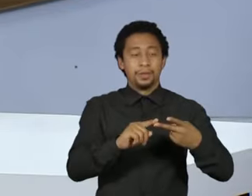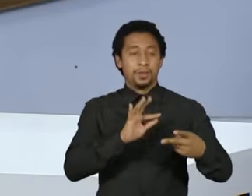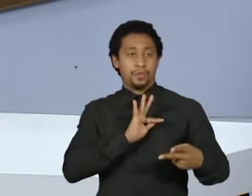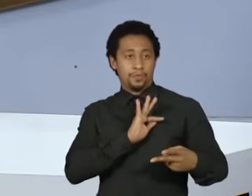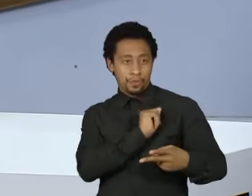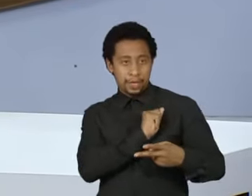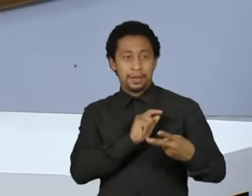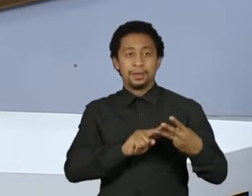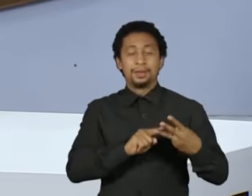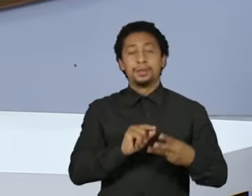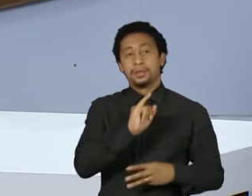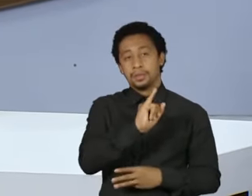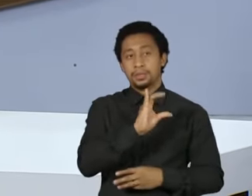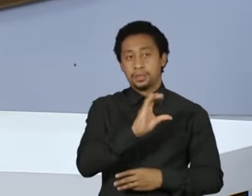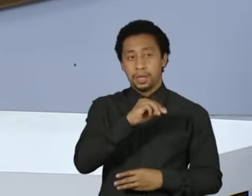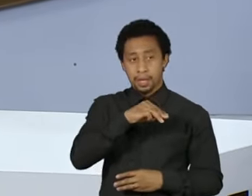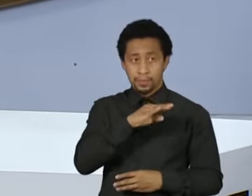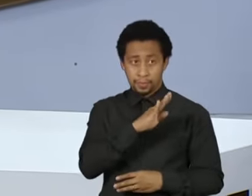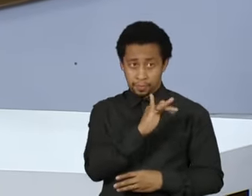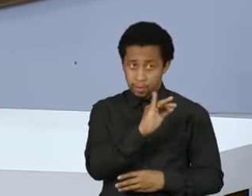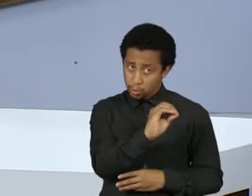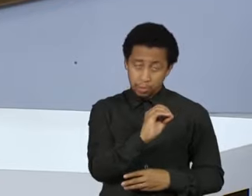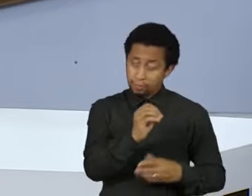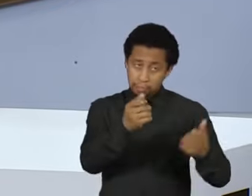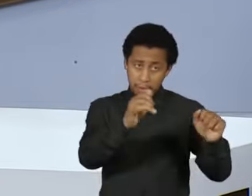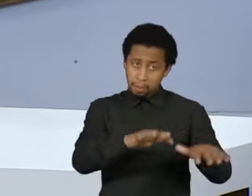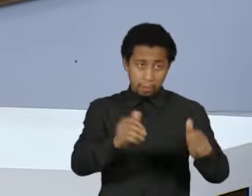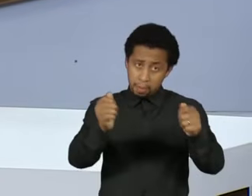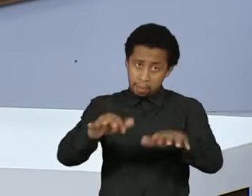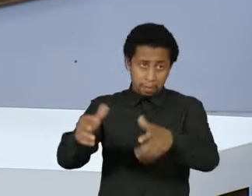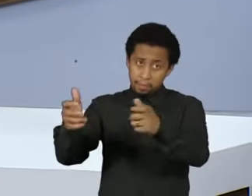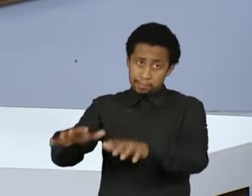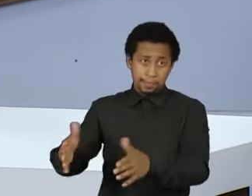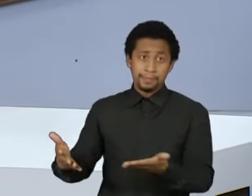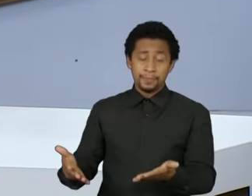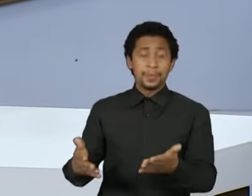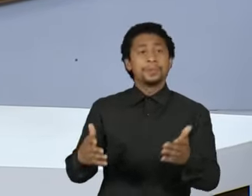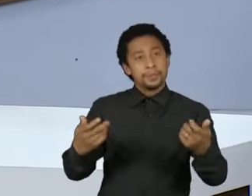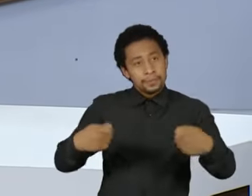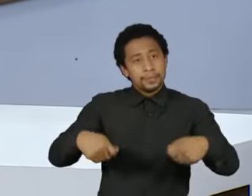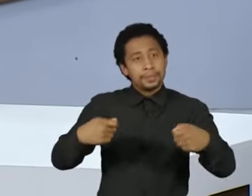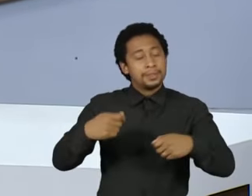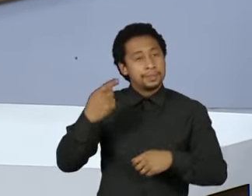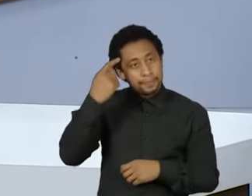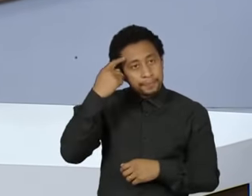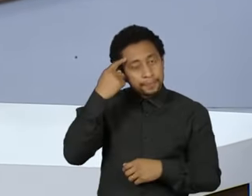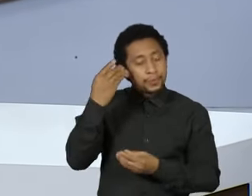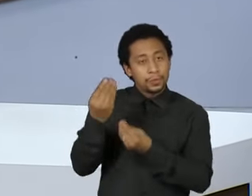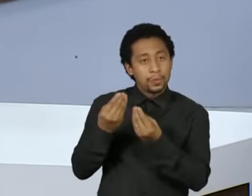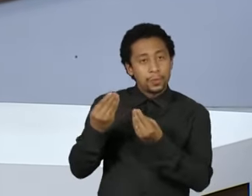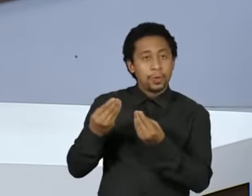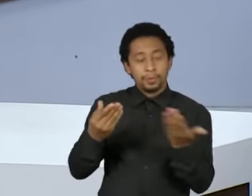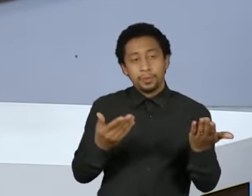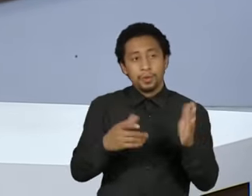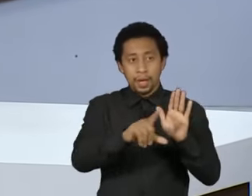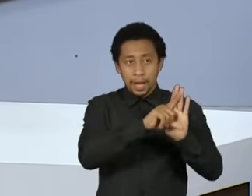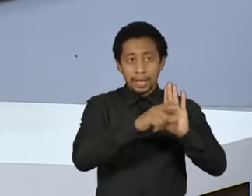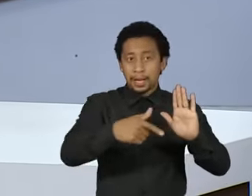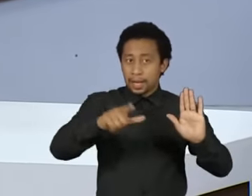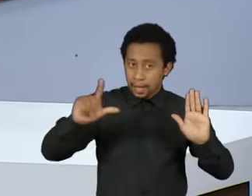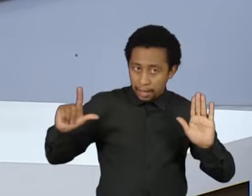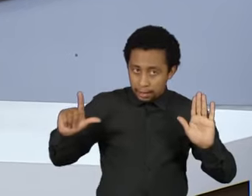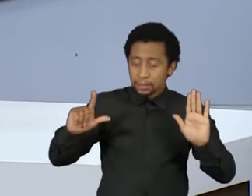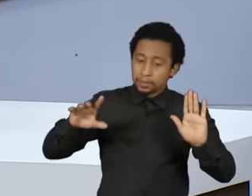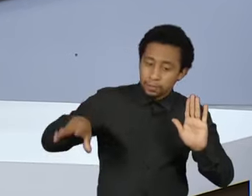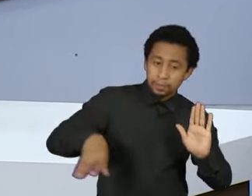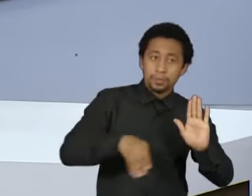Não é a hora de pensar na legislação que tinha antes, deixá-la mais moderna, garantir renda para a população que